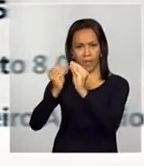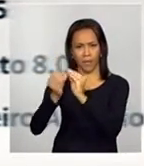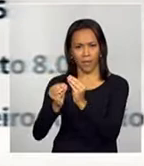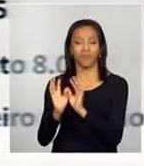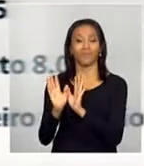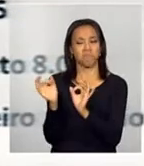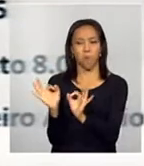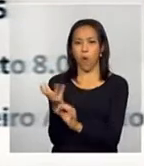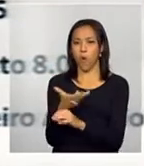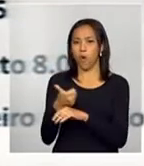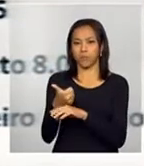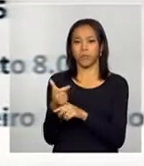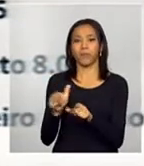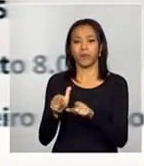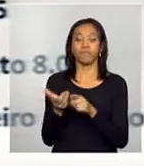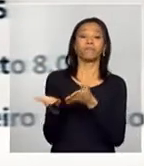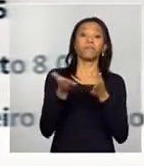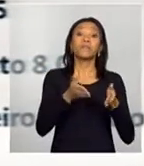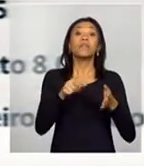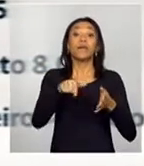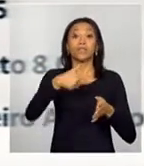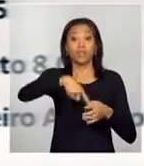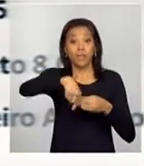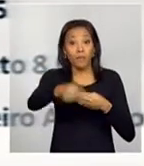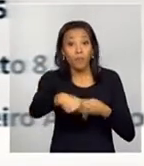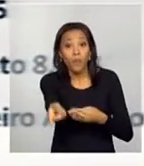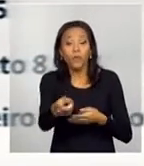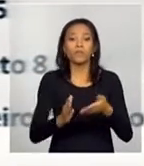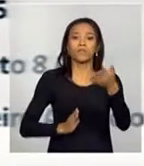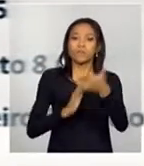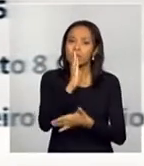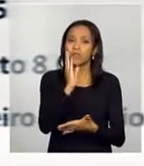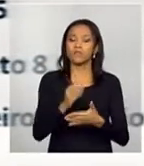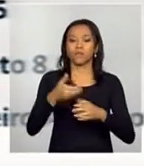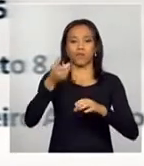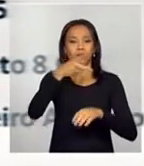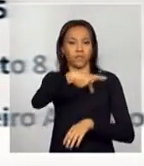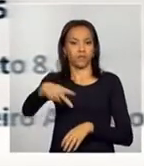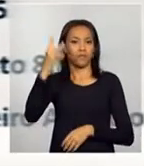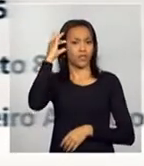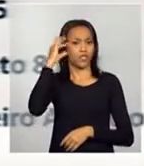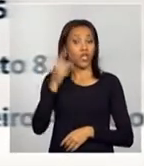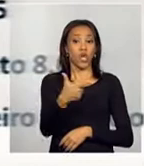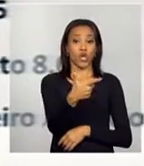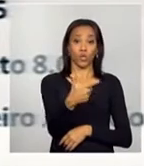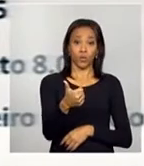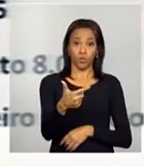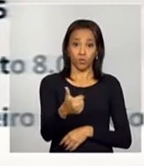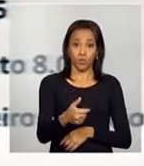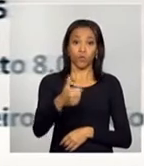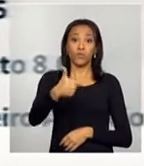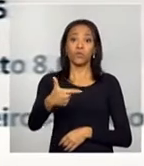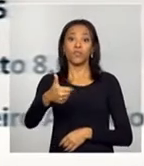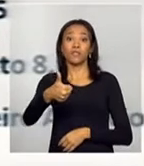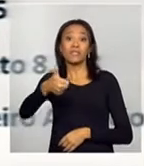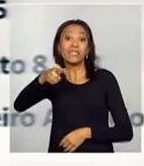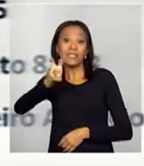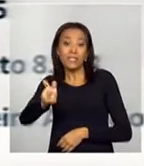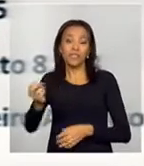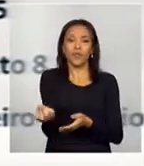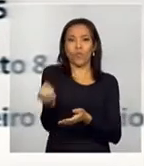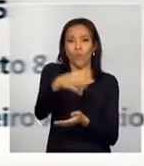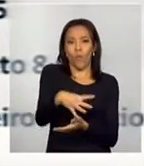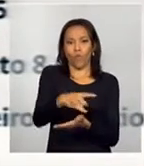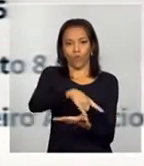No dia 5 de maio de 2013, a sanção pela presidenta Dilma da Lei 12.815, que é o novo marco regulatório.